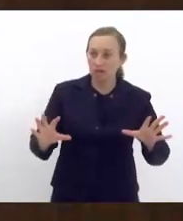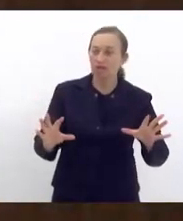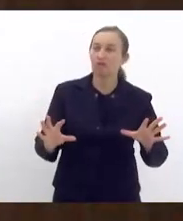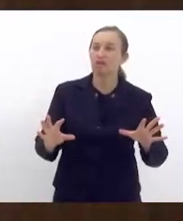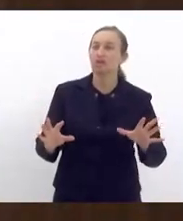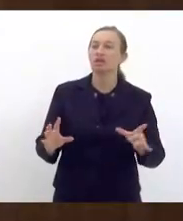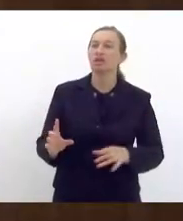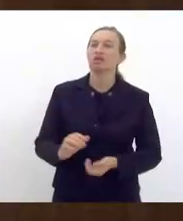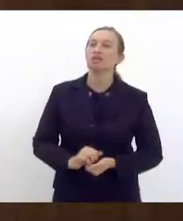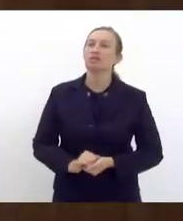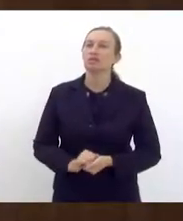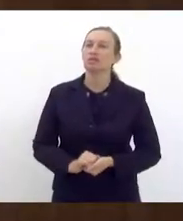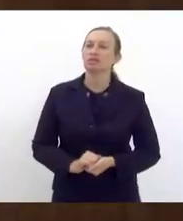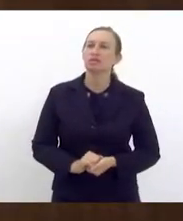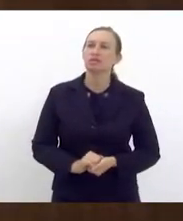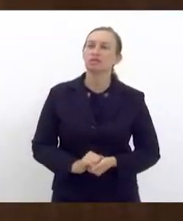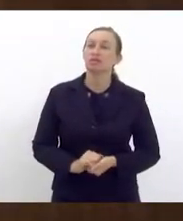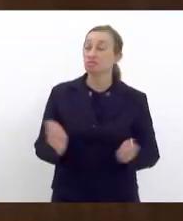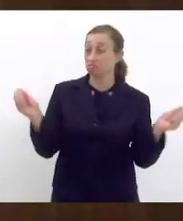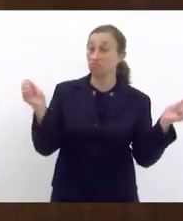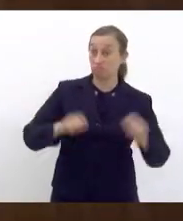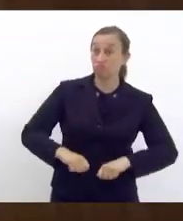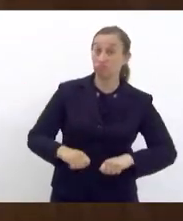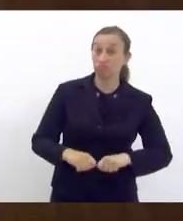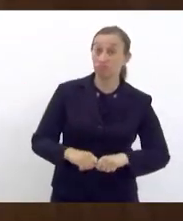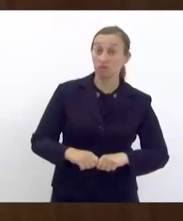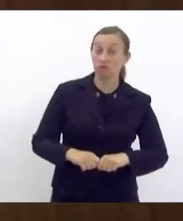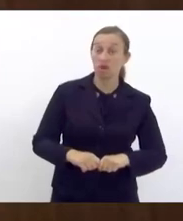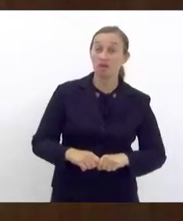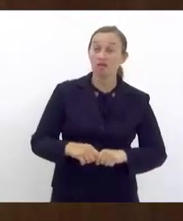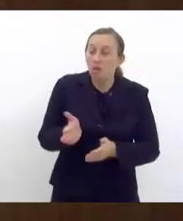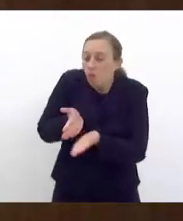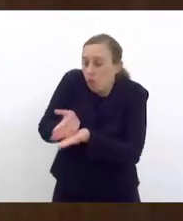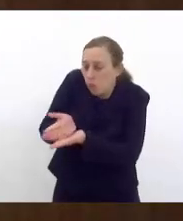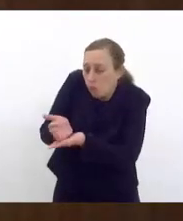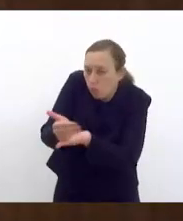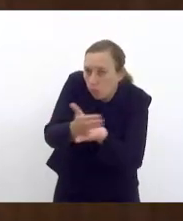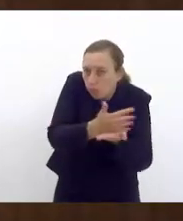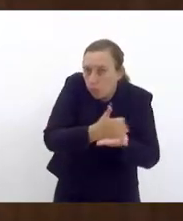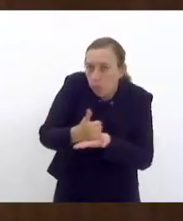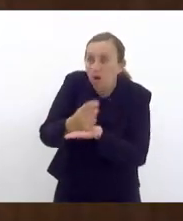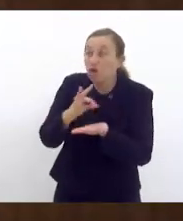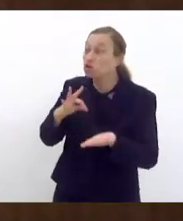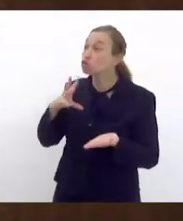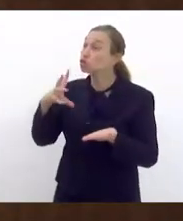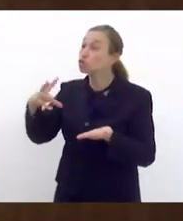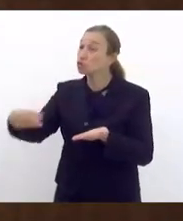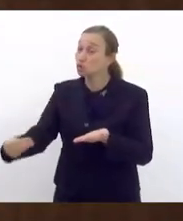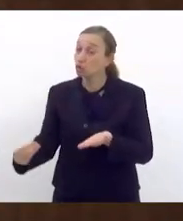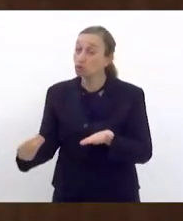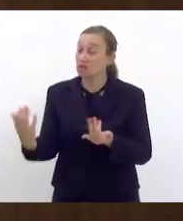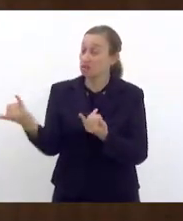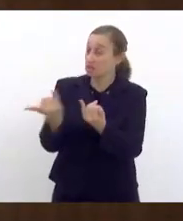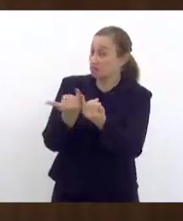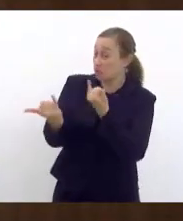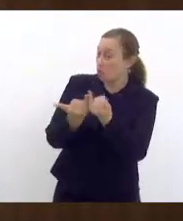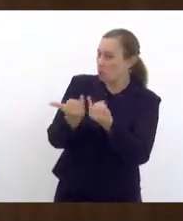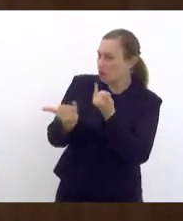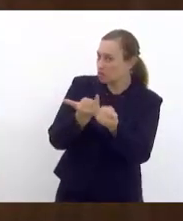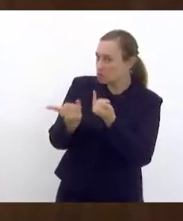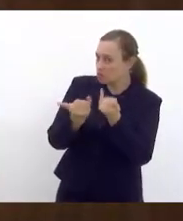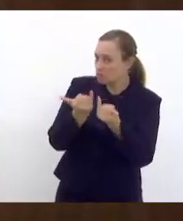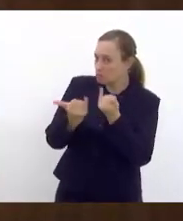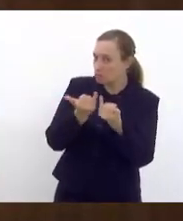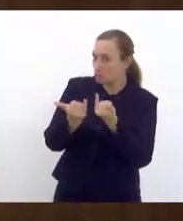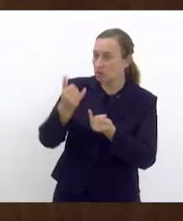a possibilidade de a gente apurar toda a congregação de caráter